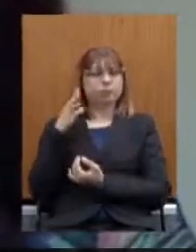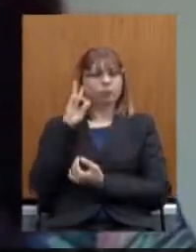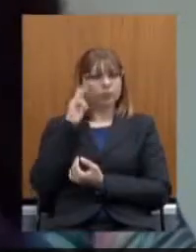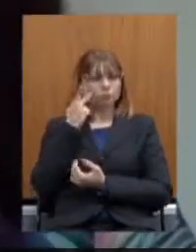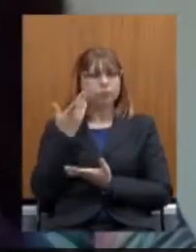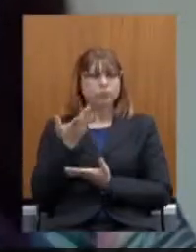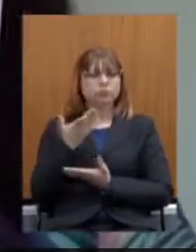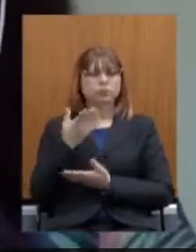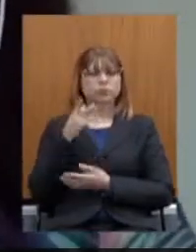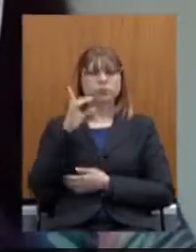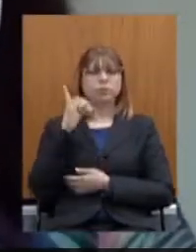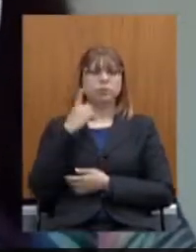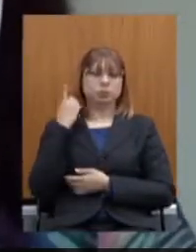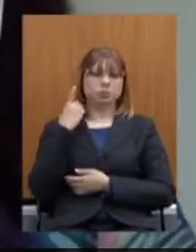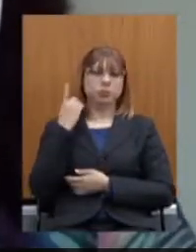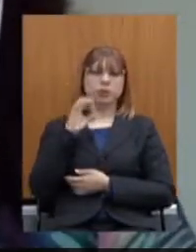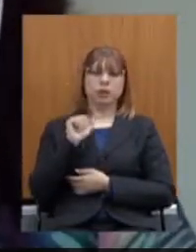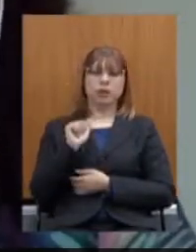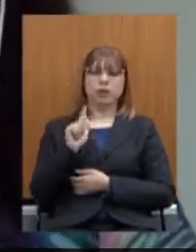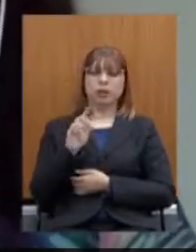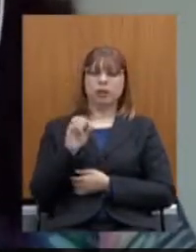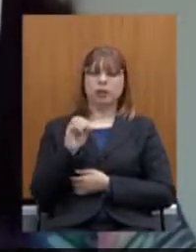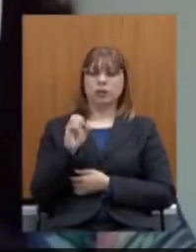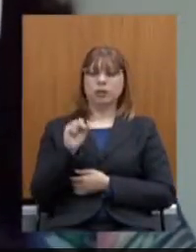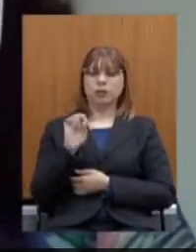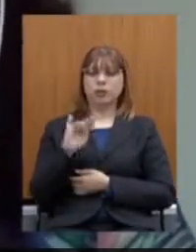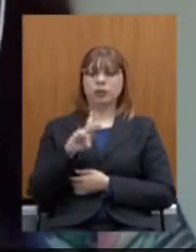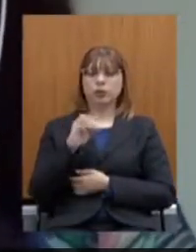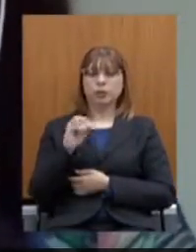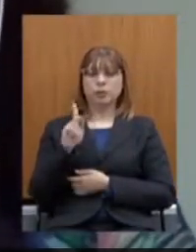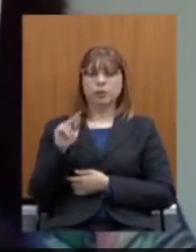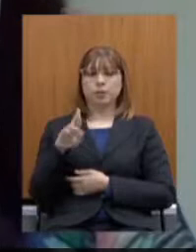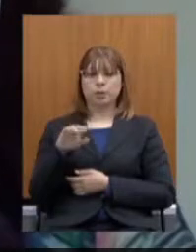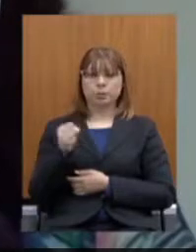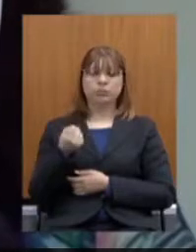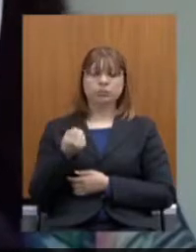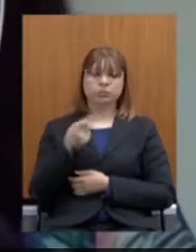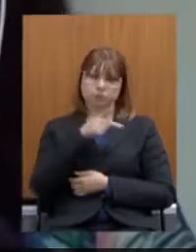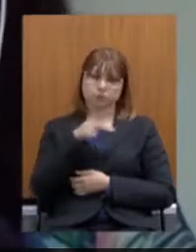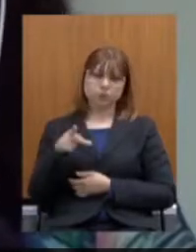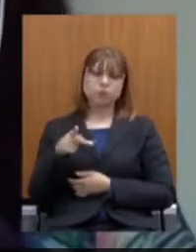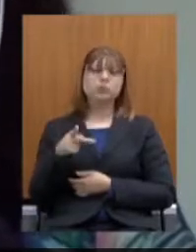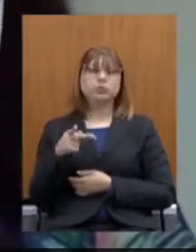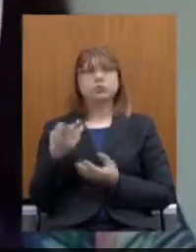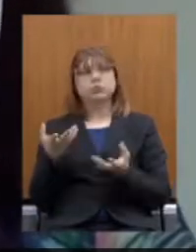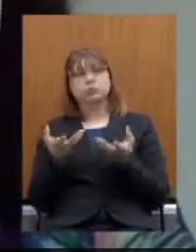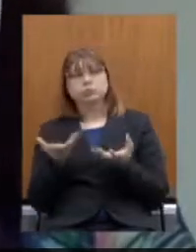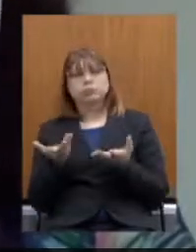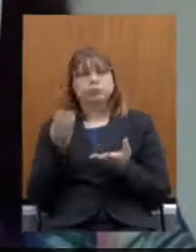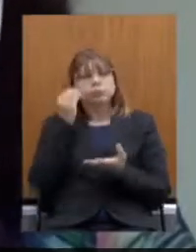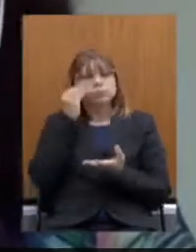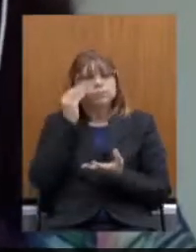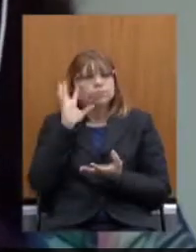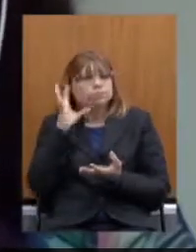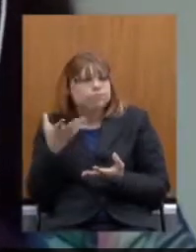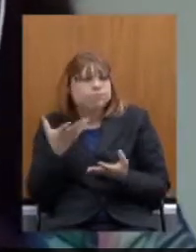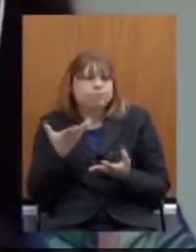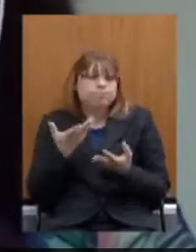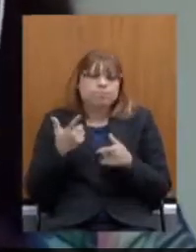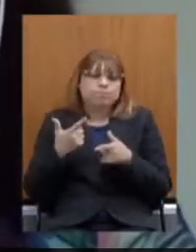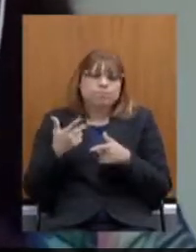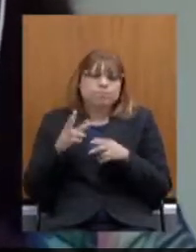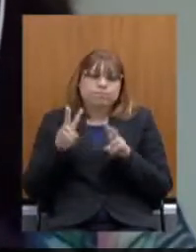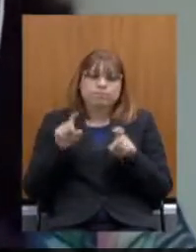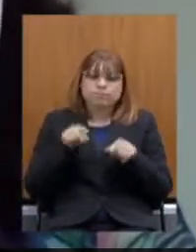Agostinho Patrus, está tentando mitigar a falta de discussão sobre a reforma e contornar o